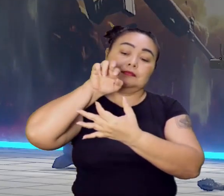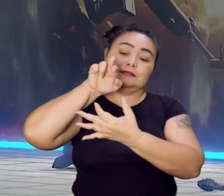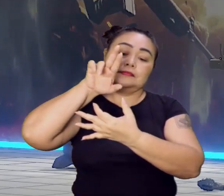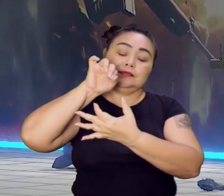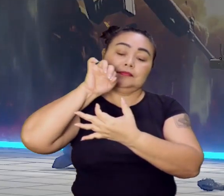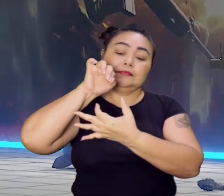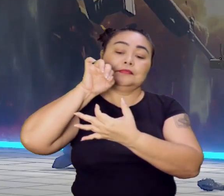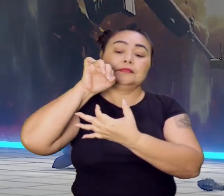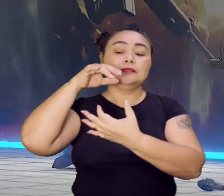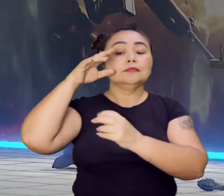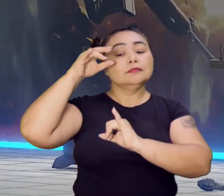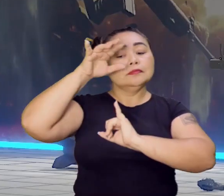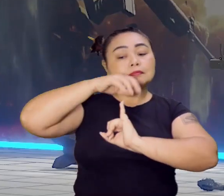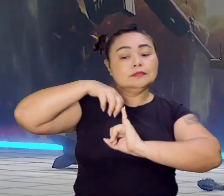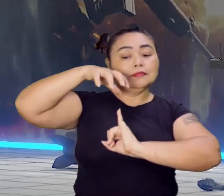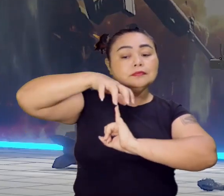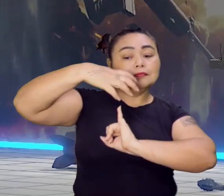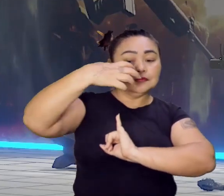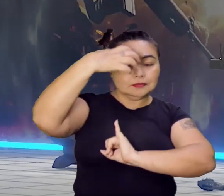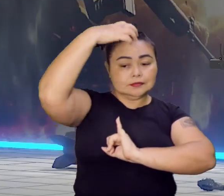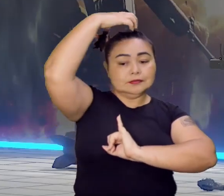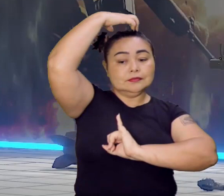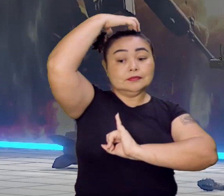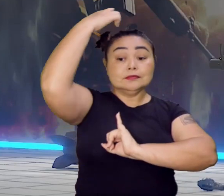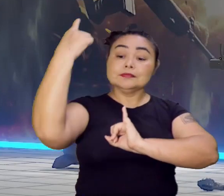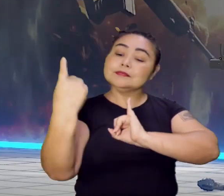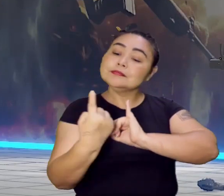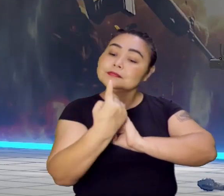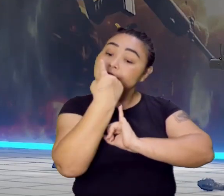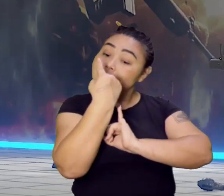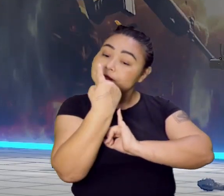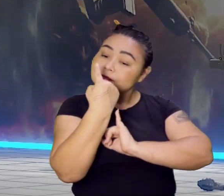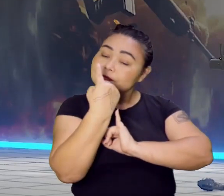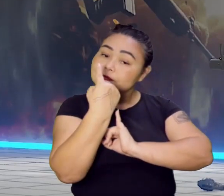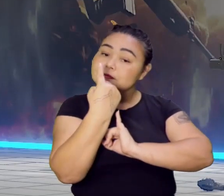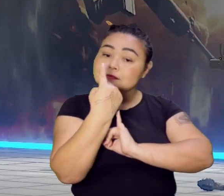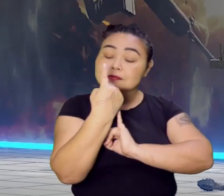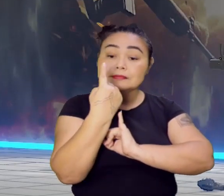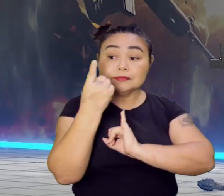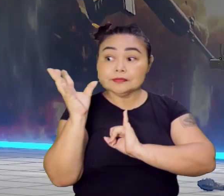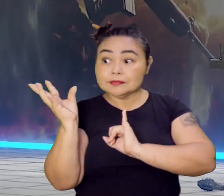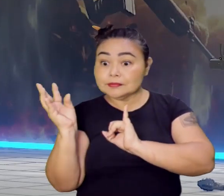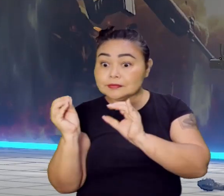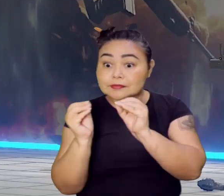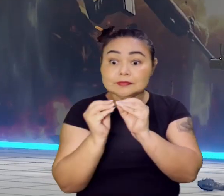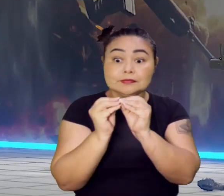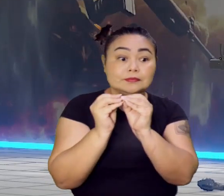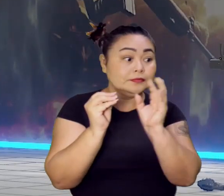e o reino da Espanha se tornam reino. São duas coroas diferentes, mas se juntam.